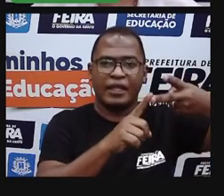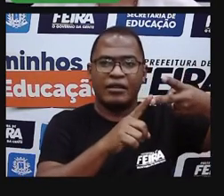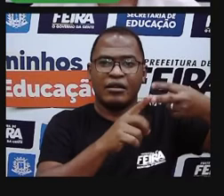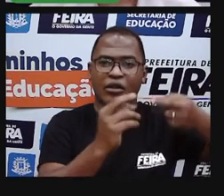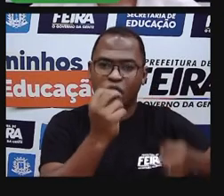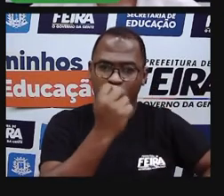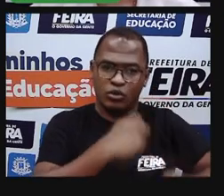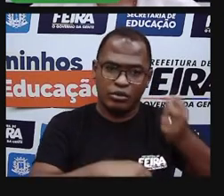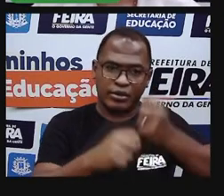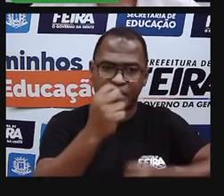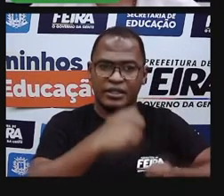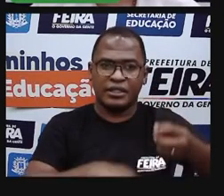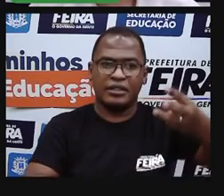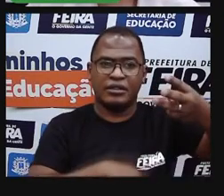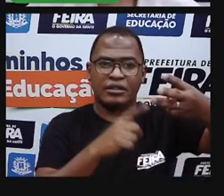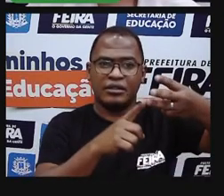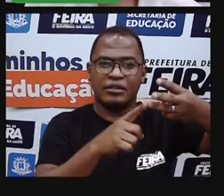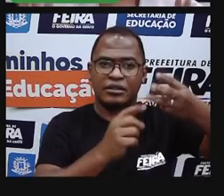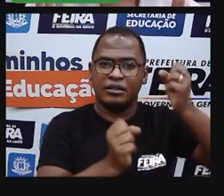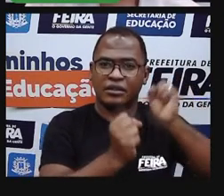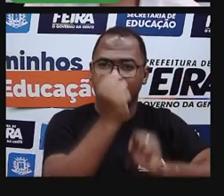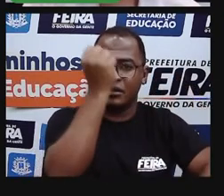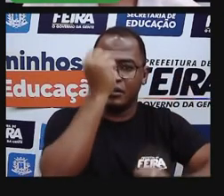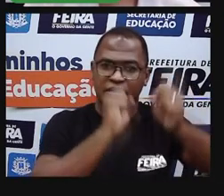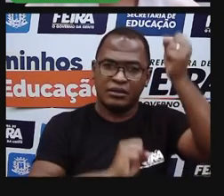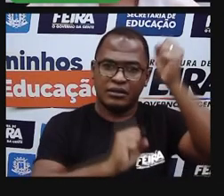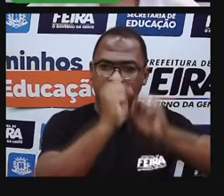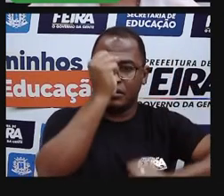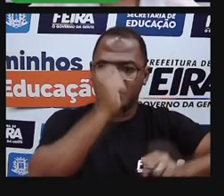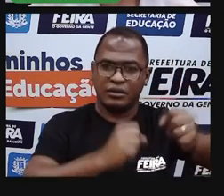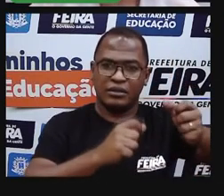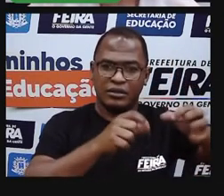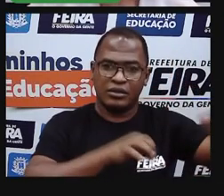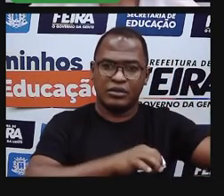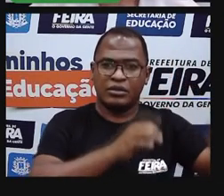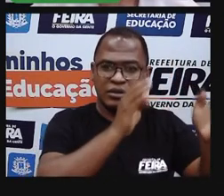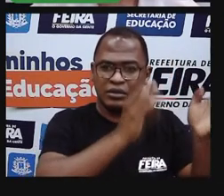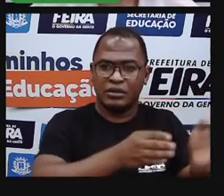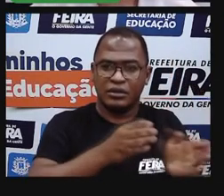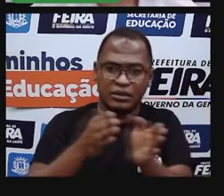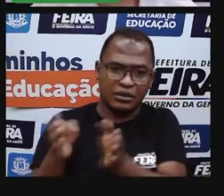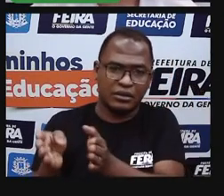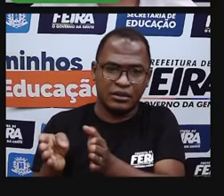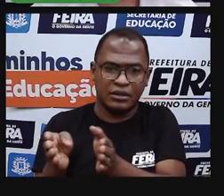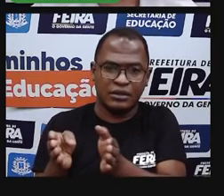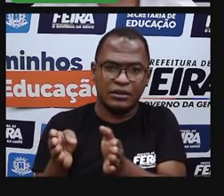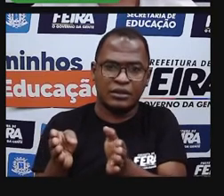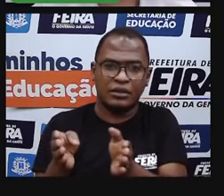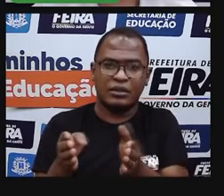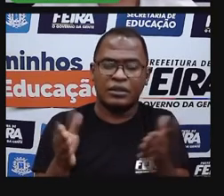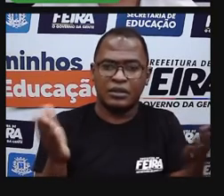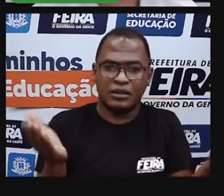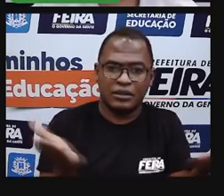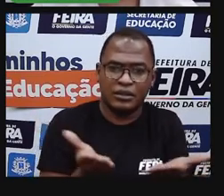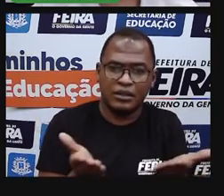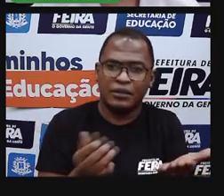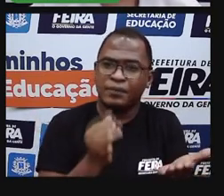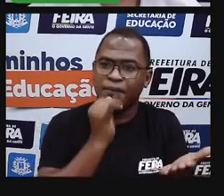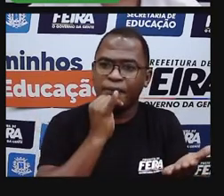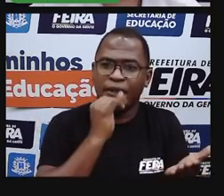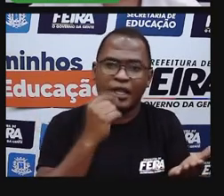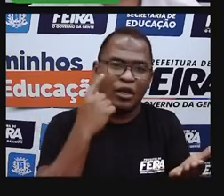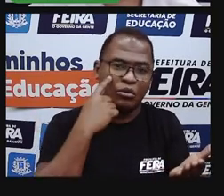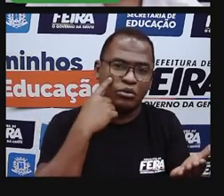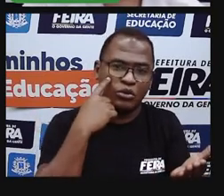conhecer essas três denominações pra ficar mais claro pra vocês, tá bom? Aqui eu tenho um exemplo de bairro residencial.